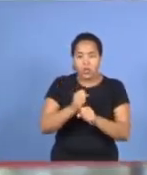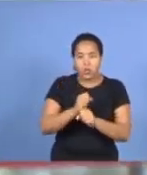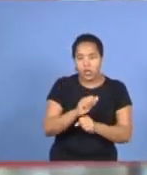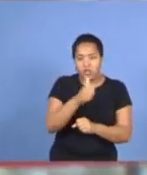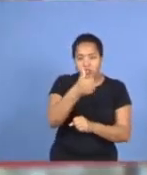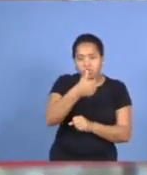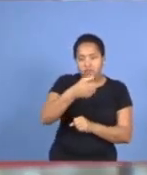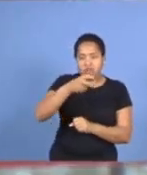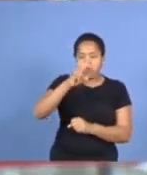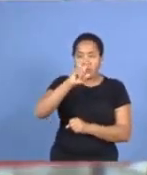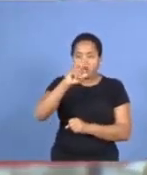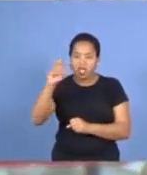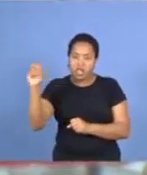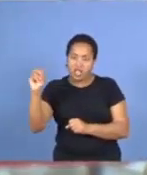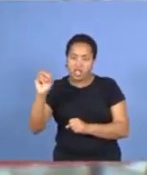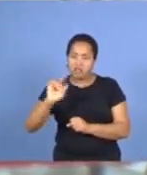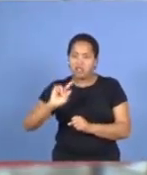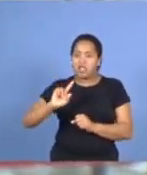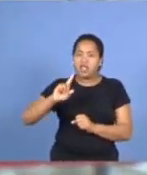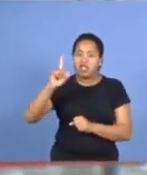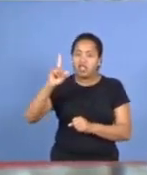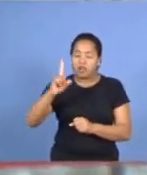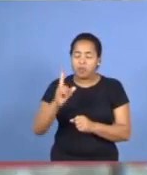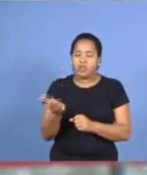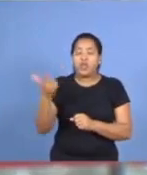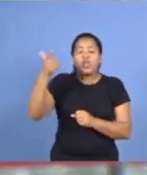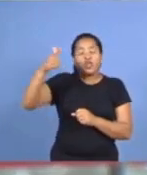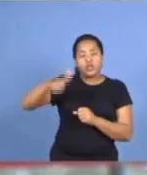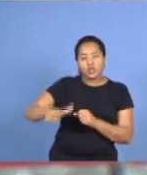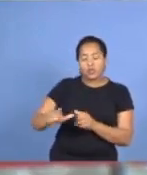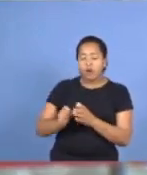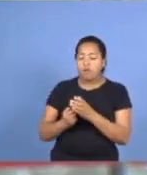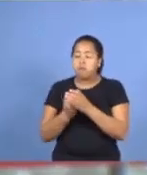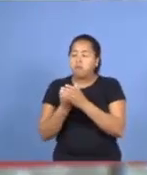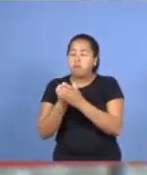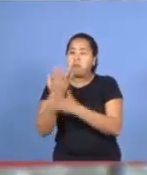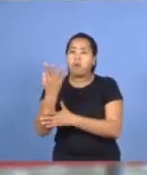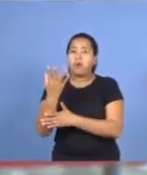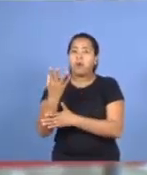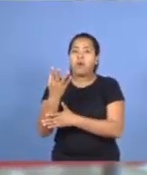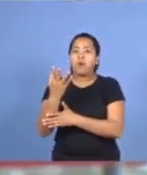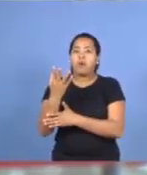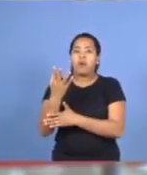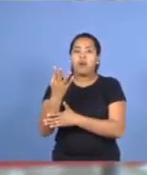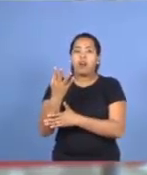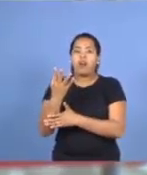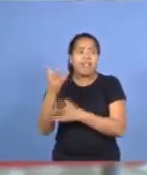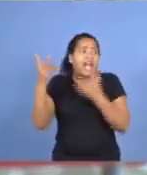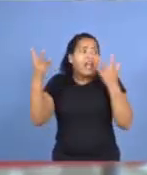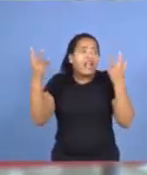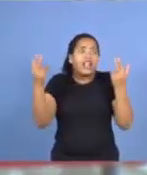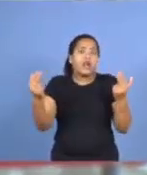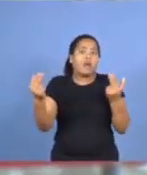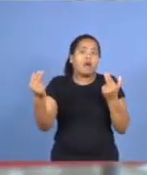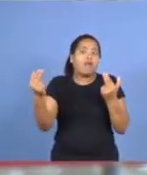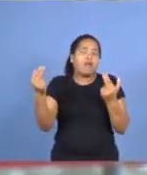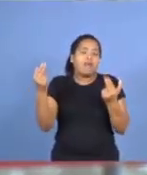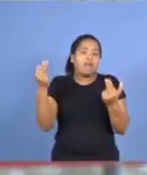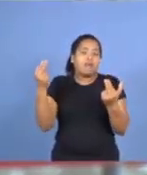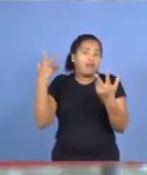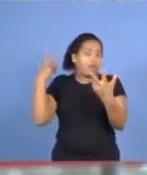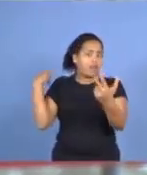E ressuscitou quinhentos anos depois. Eu disse, não, estou feliz com o Brasil. Está igualzinho na descoberta. Não melhorou nada.